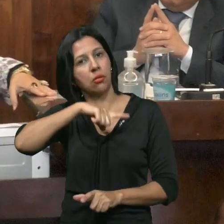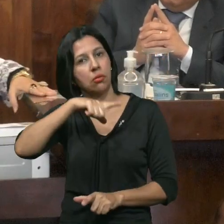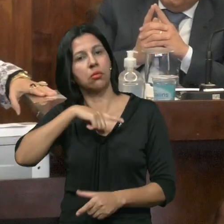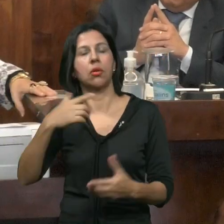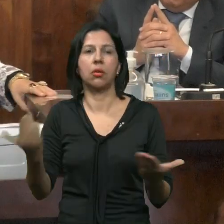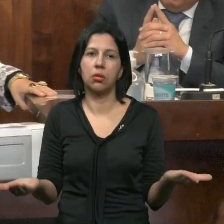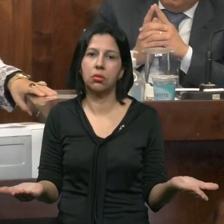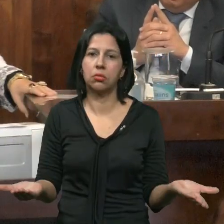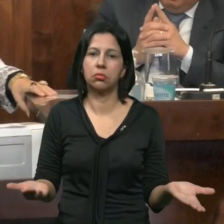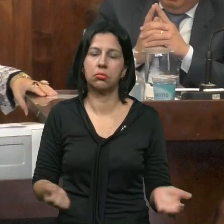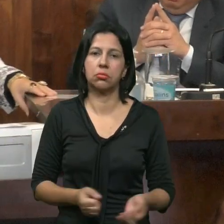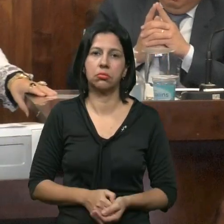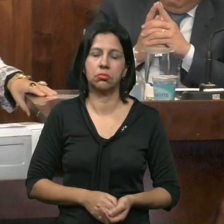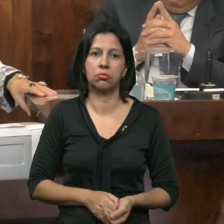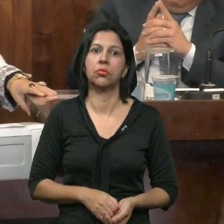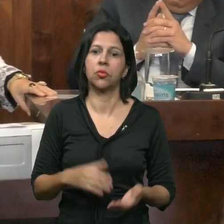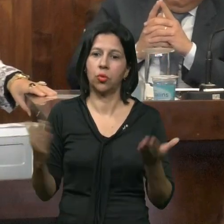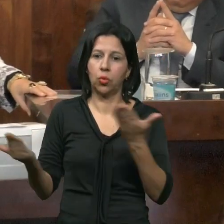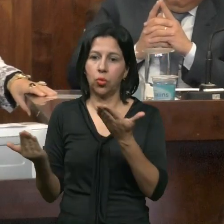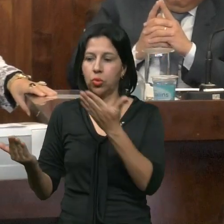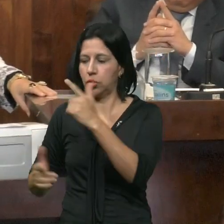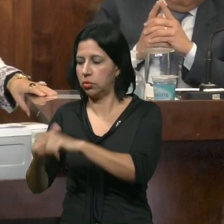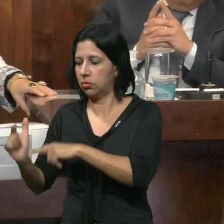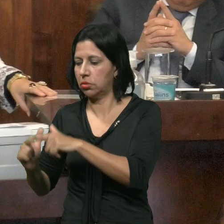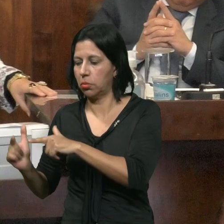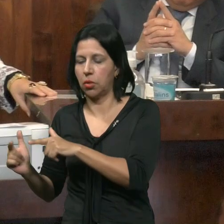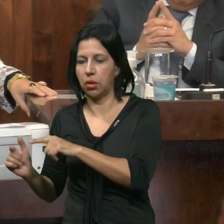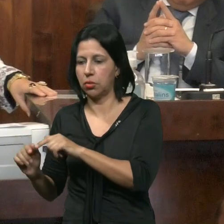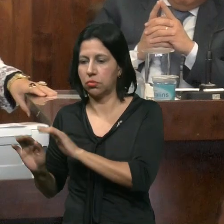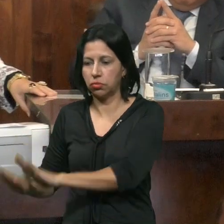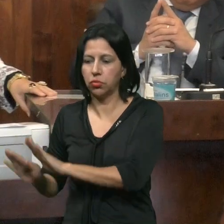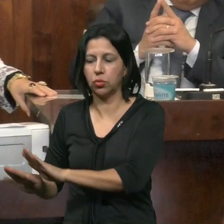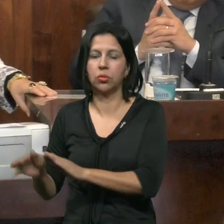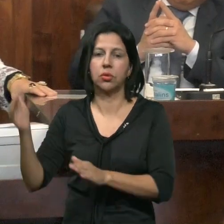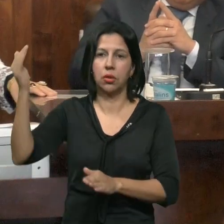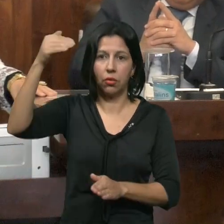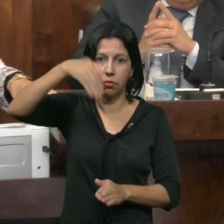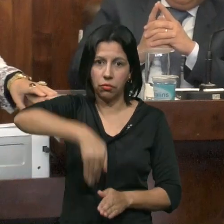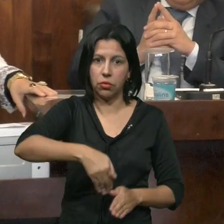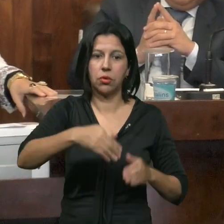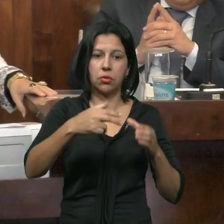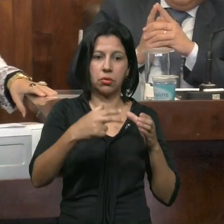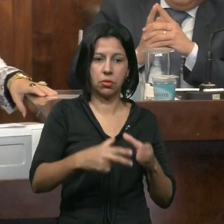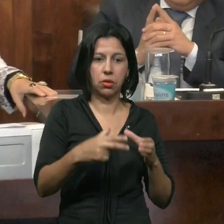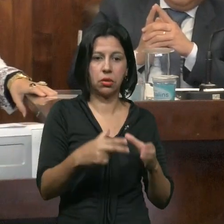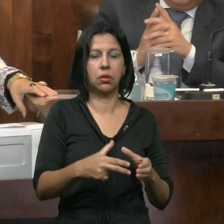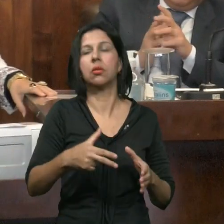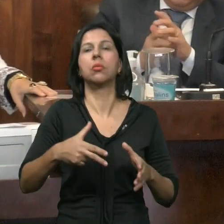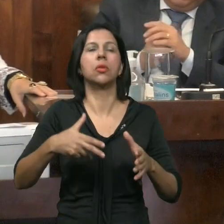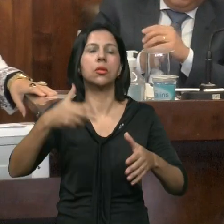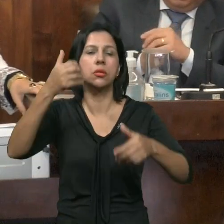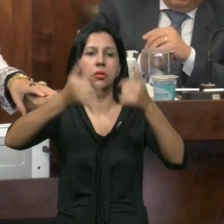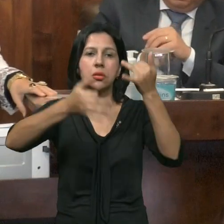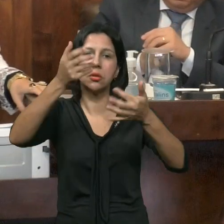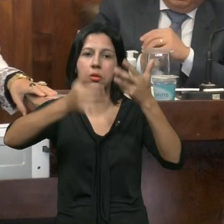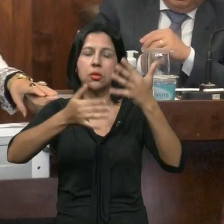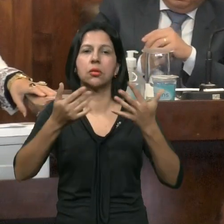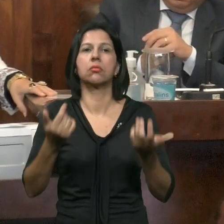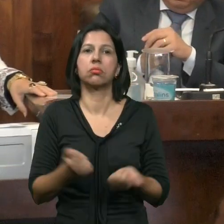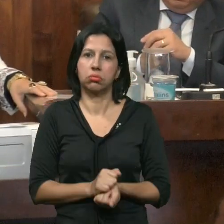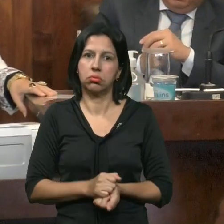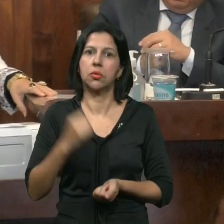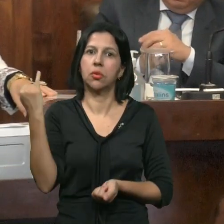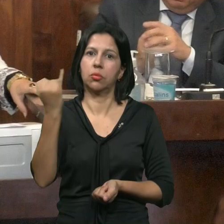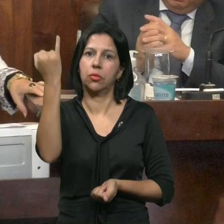Todas As Suas Pautas Os Seus Afazeres É Devido Principalmente A Esse Projeto Que É De Interesse Dos Hospitais E Obviamente